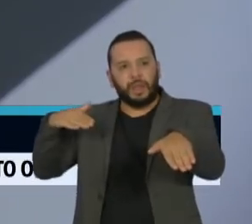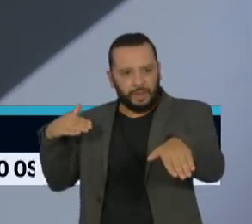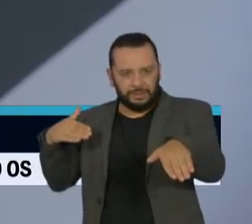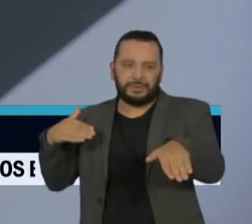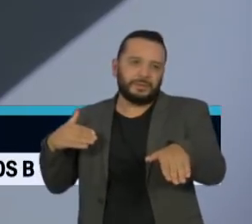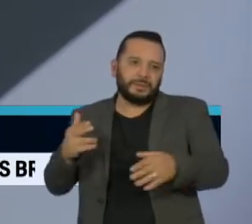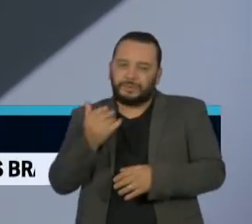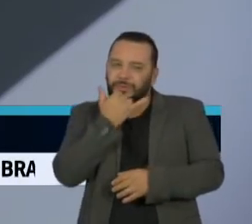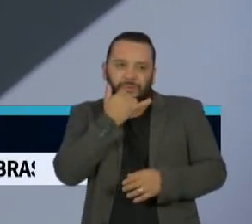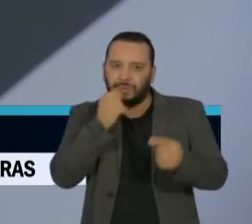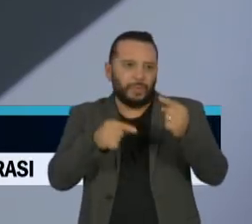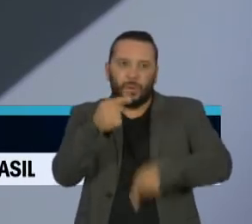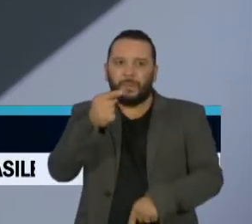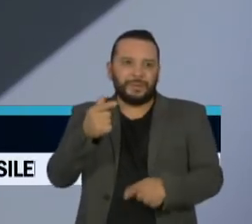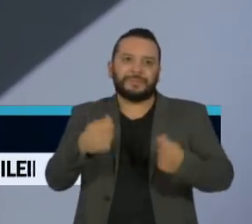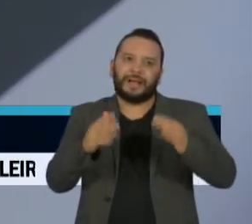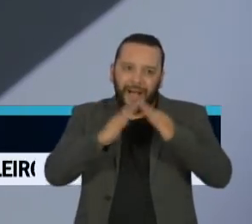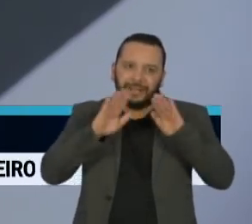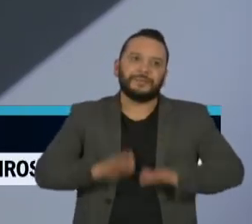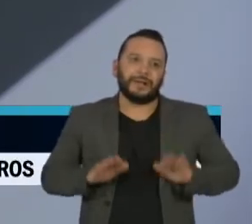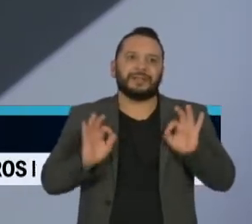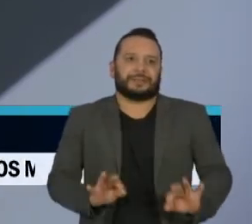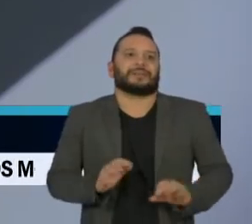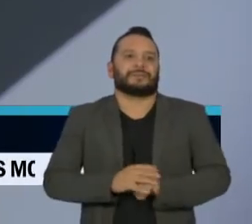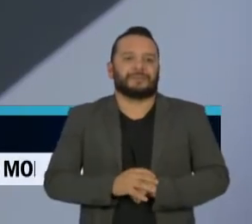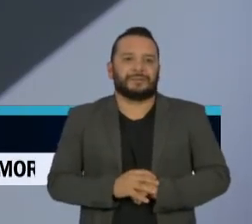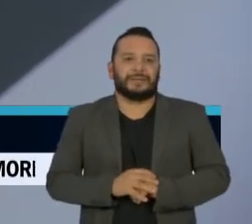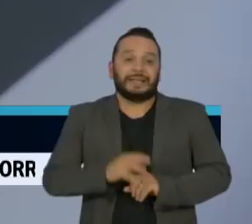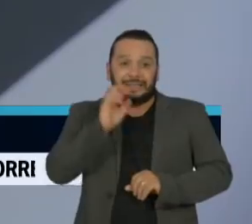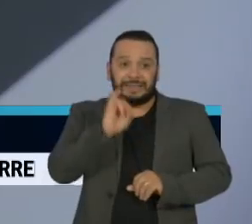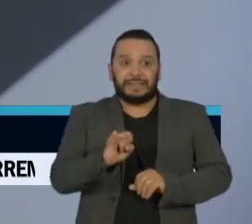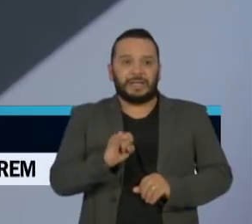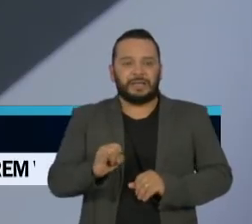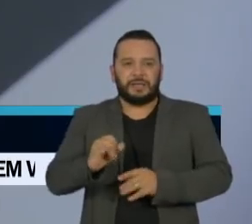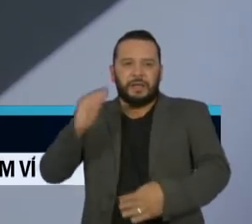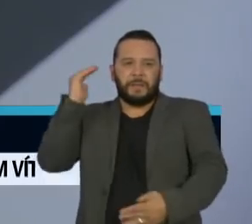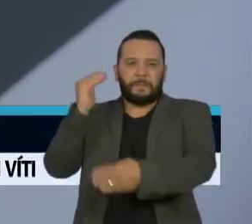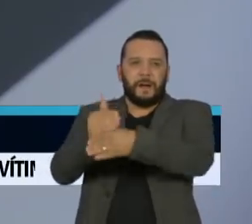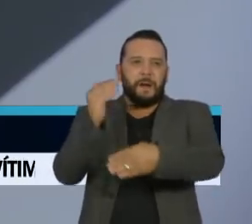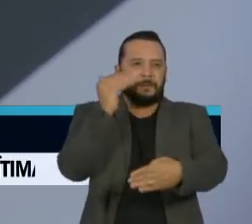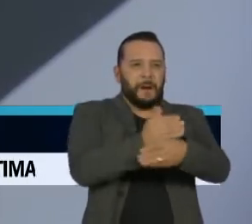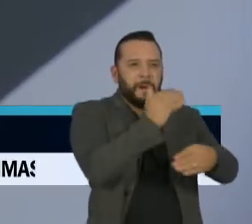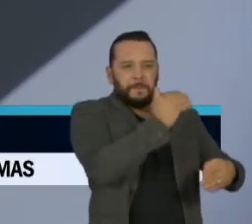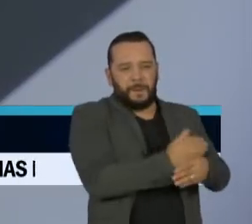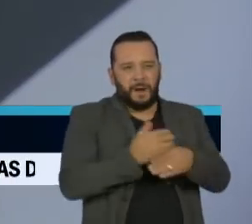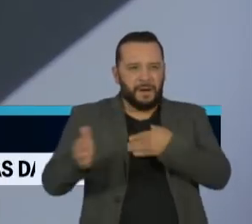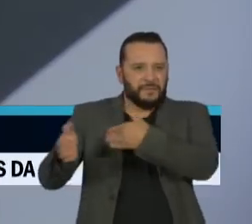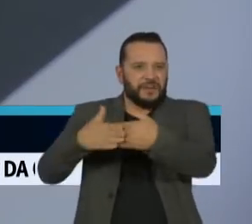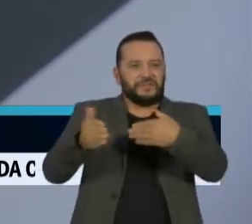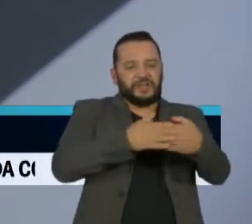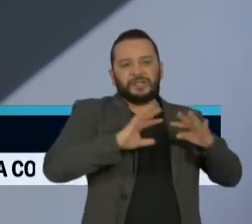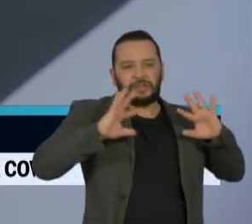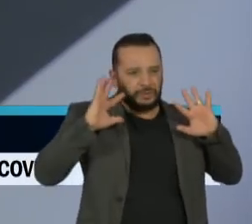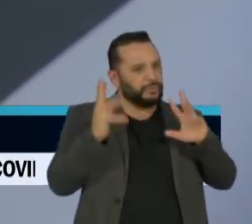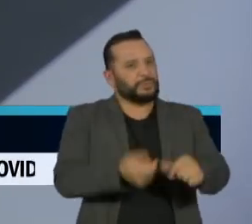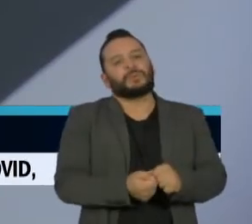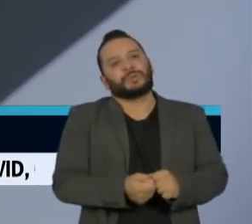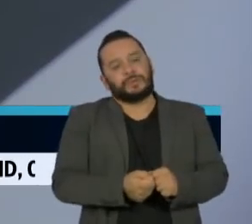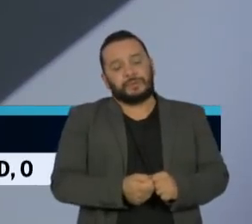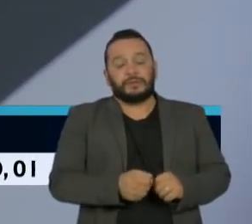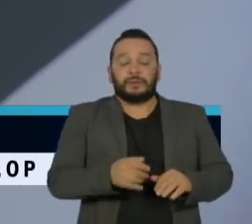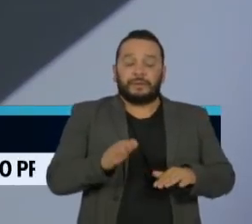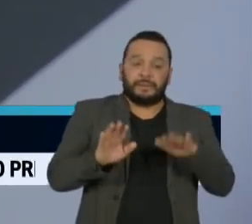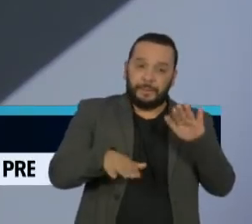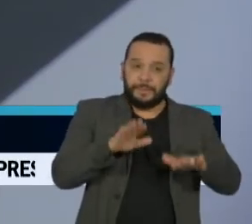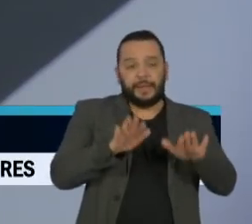contrário, imagina, do que eles queriam. Num lockdown, tudo depende da força, você vai ter que